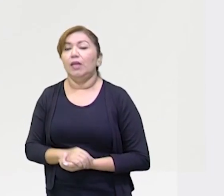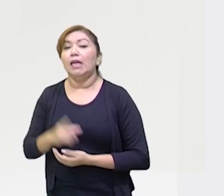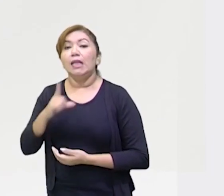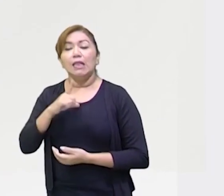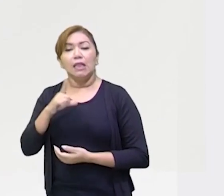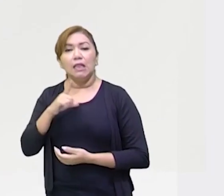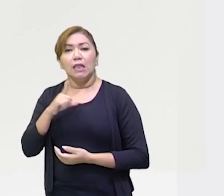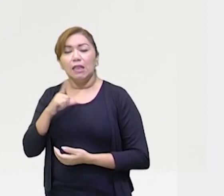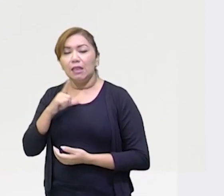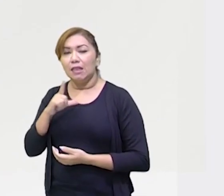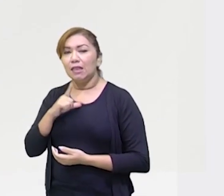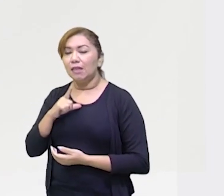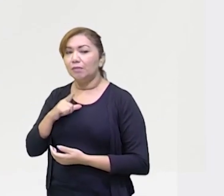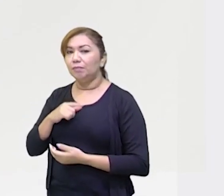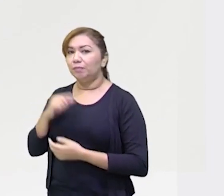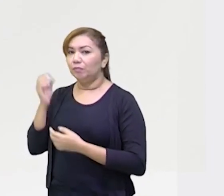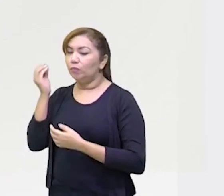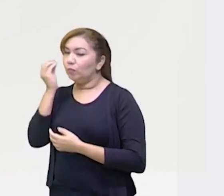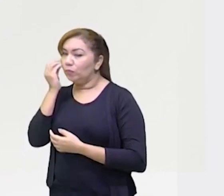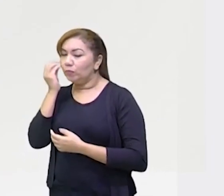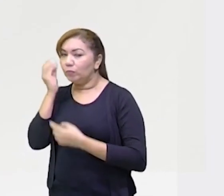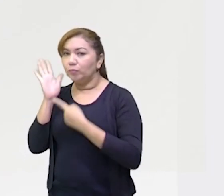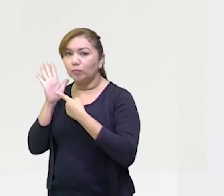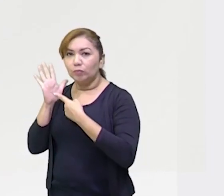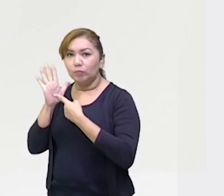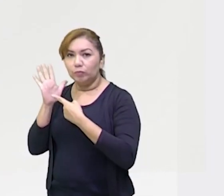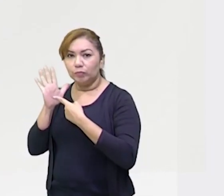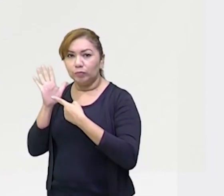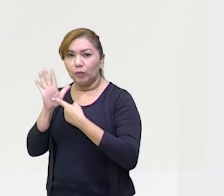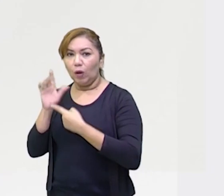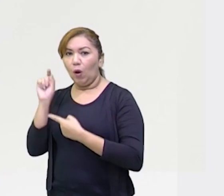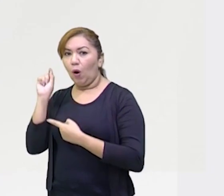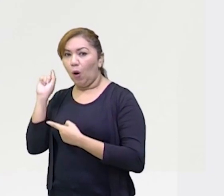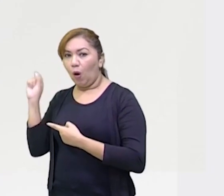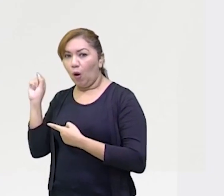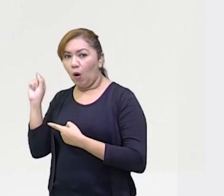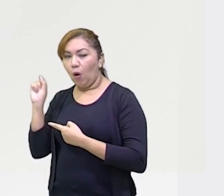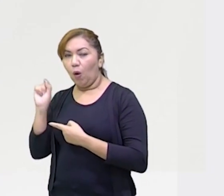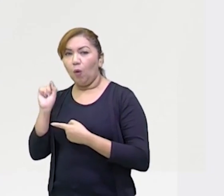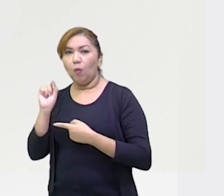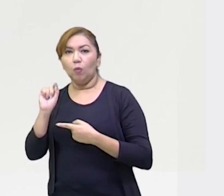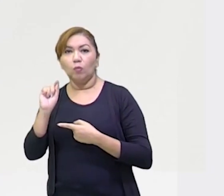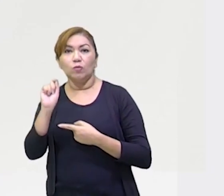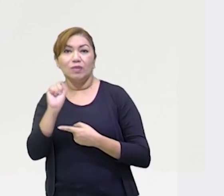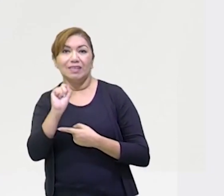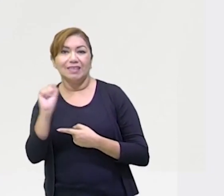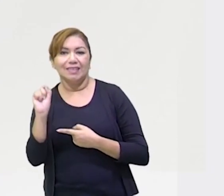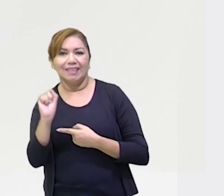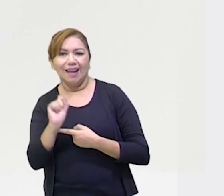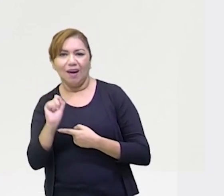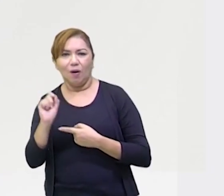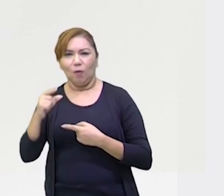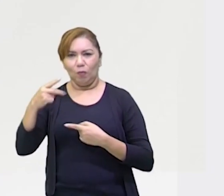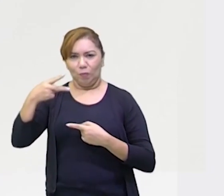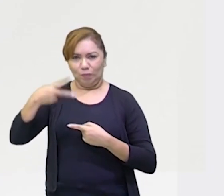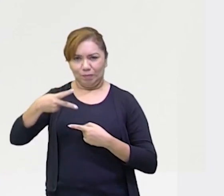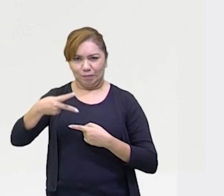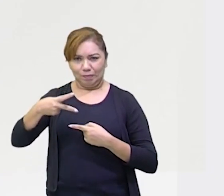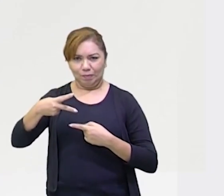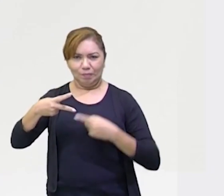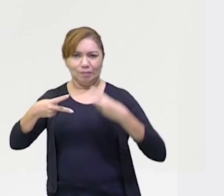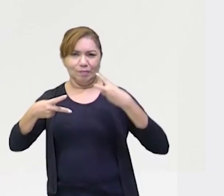uma cor aqui muito bonita. Olha só. Olha aqui esse sinal. Olha o outro sinal e o outro sinalzinho aqui.